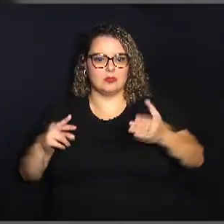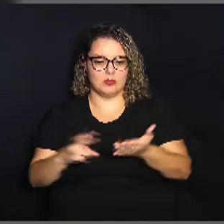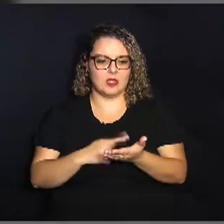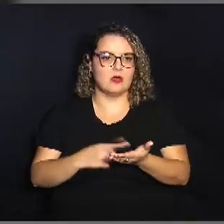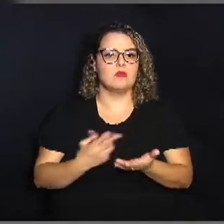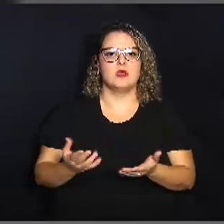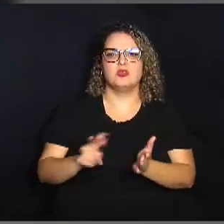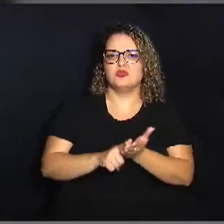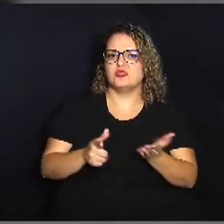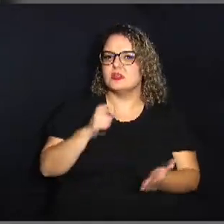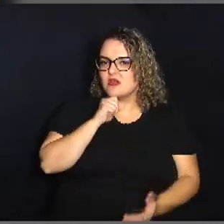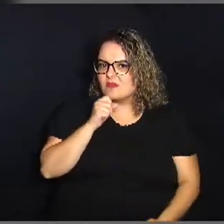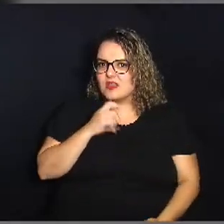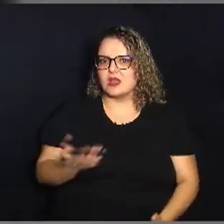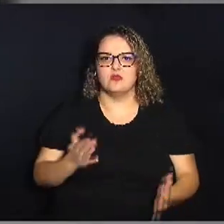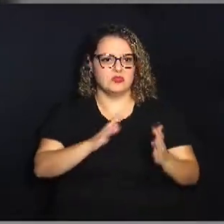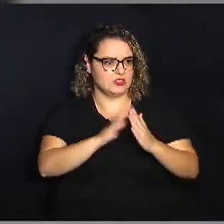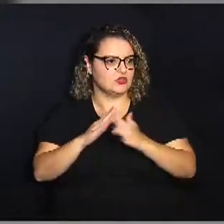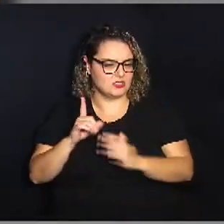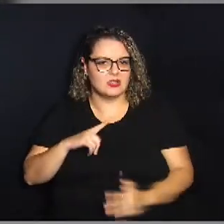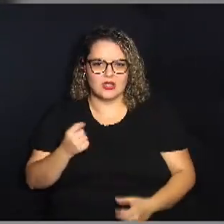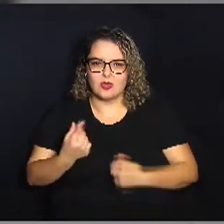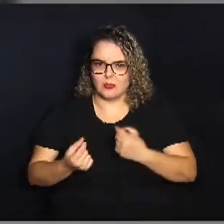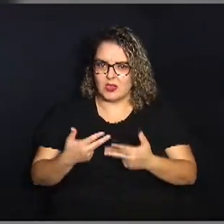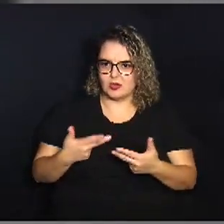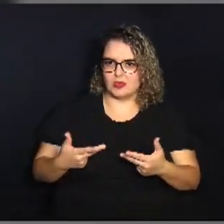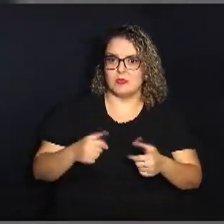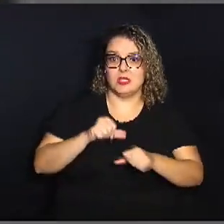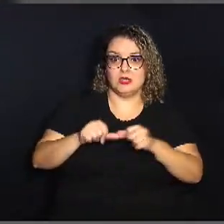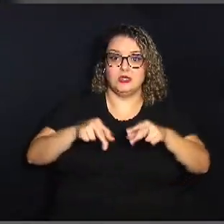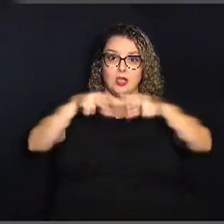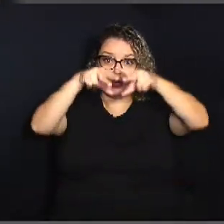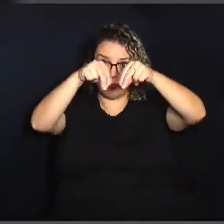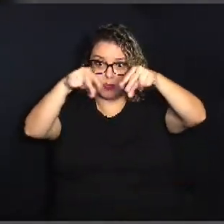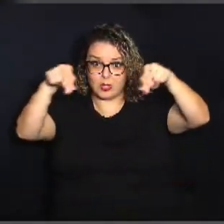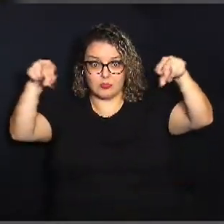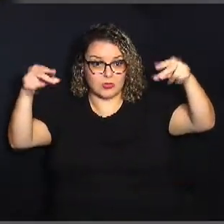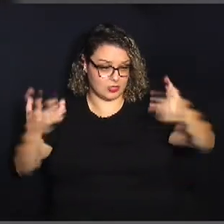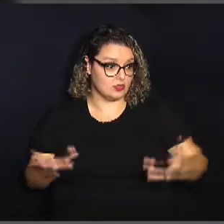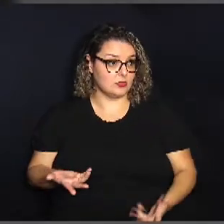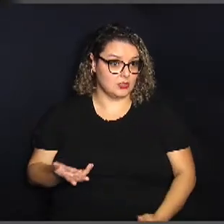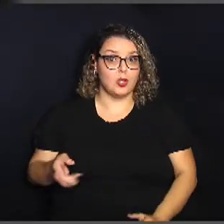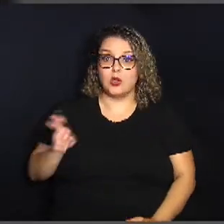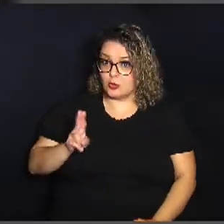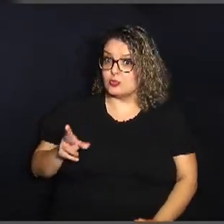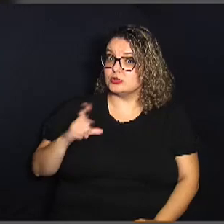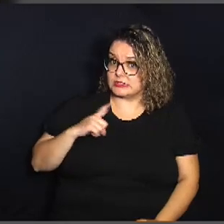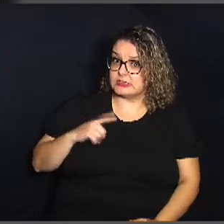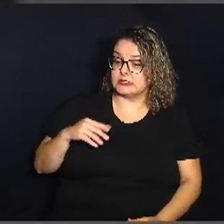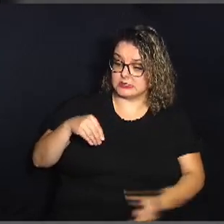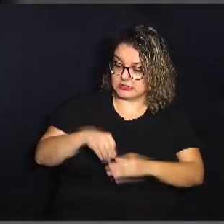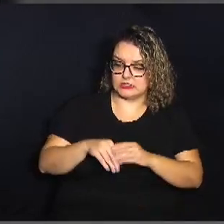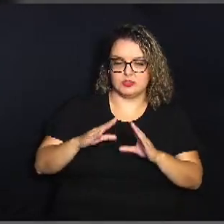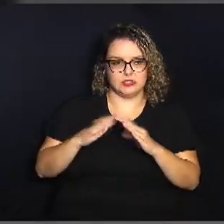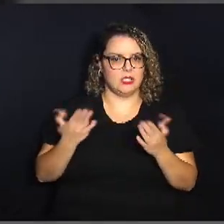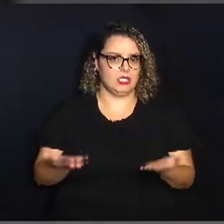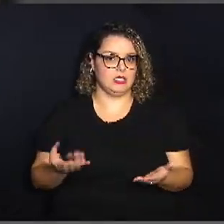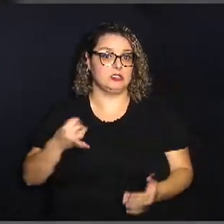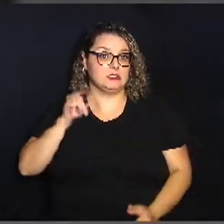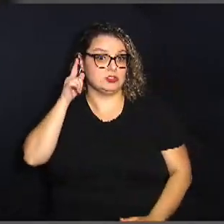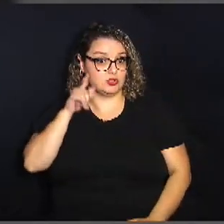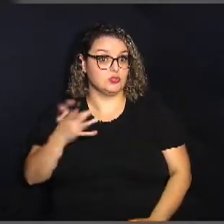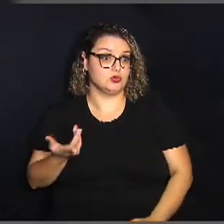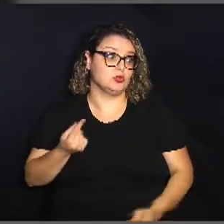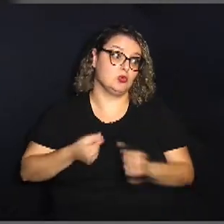jornal velho o vizinho tem alguma coisa que pode se transformar numa bandeirinha usa aquilo que você tem em casa se você conseguir